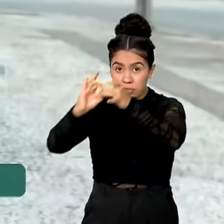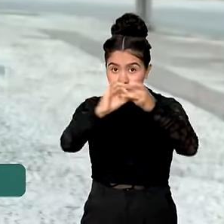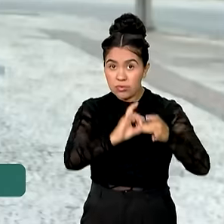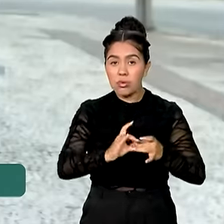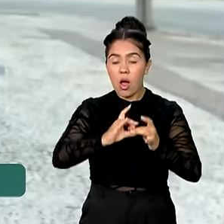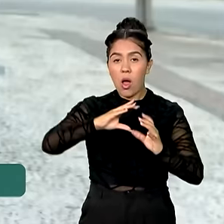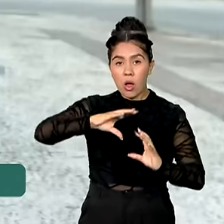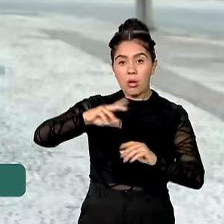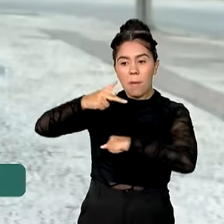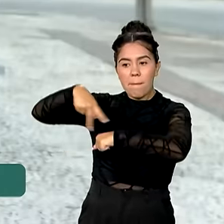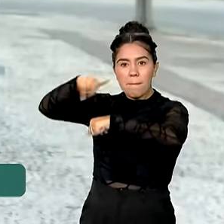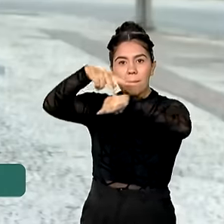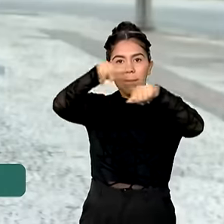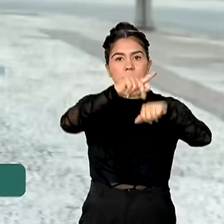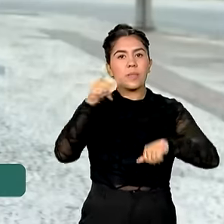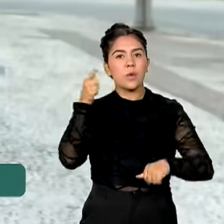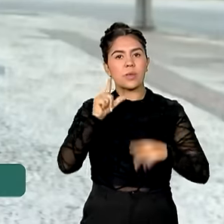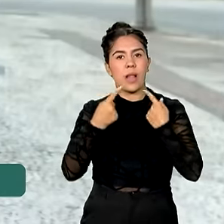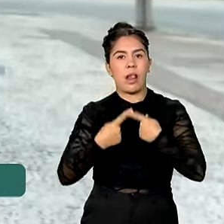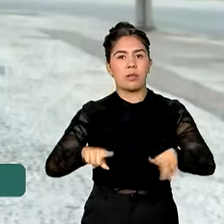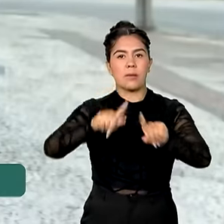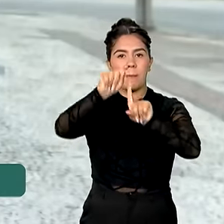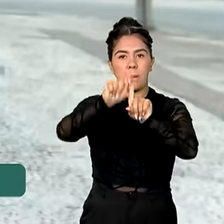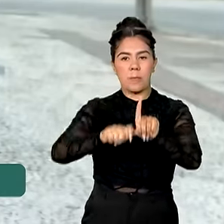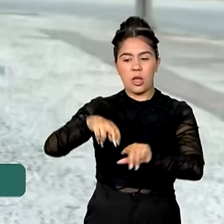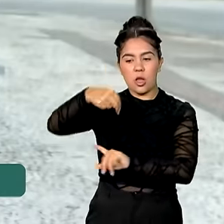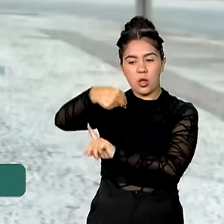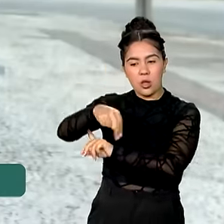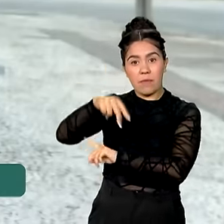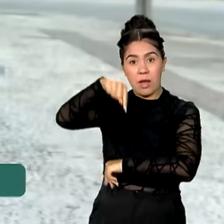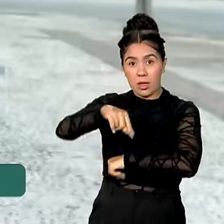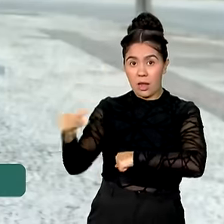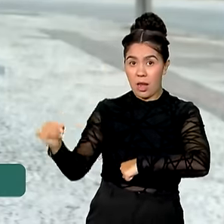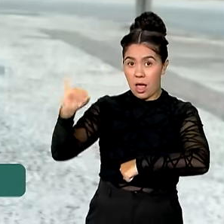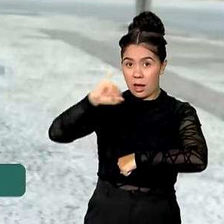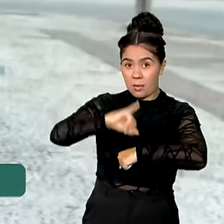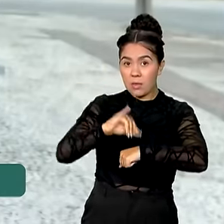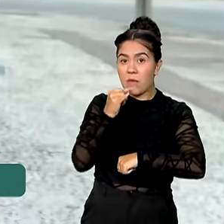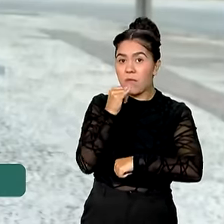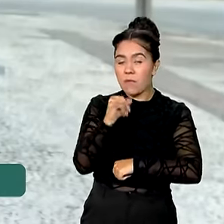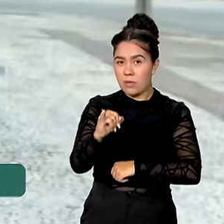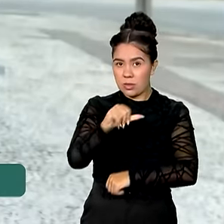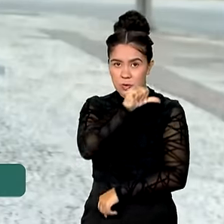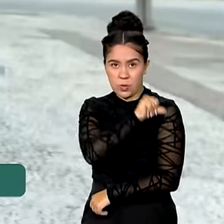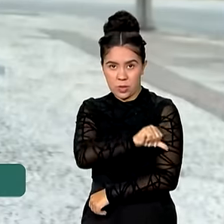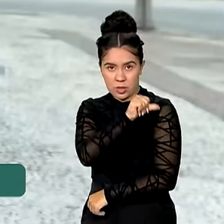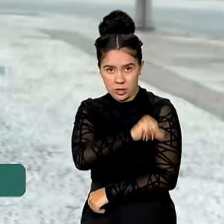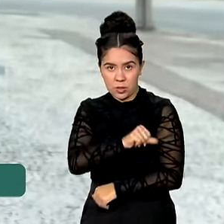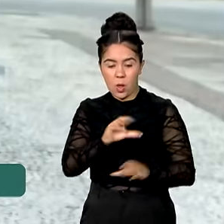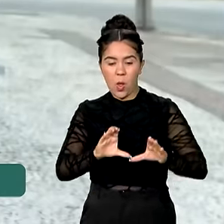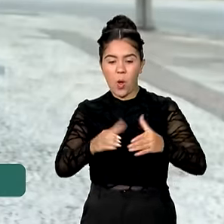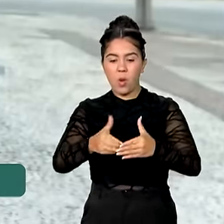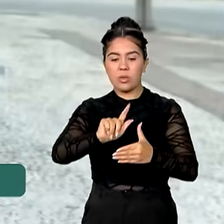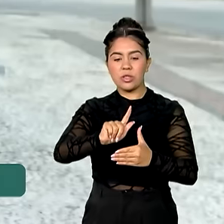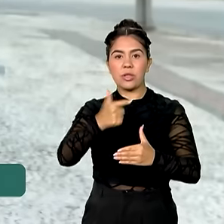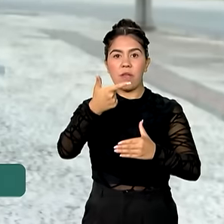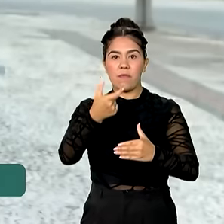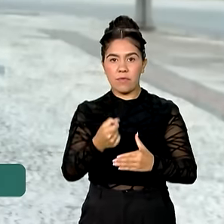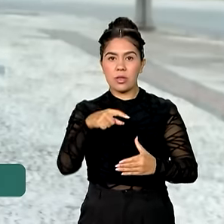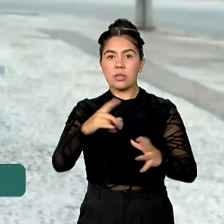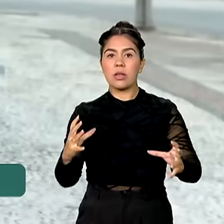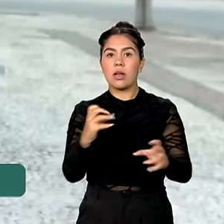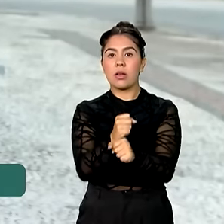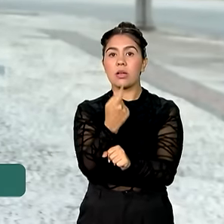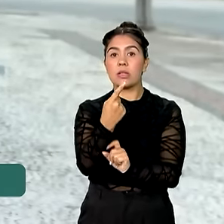pobreza seja lançada em novembro, aqui na capital fluminense, durante a cúpula do G20, que reúne